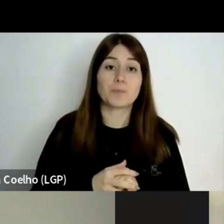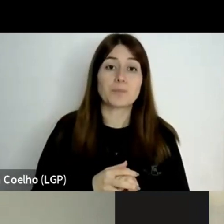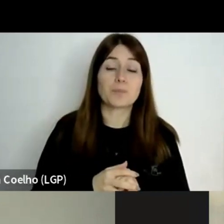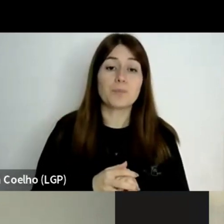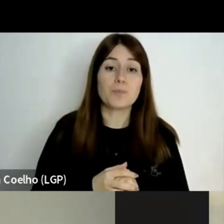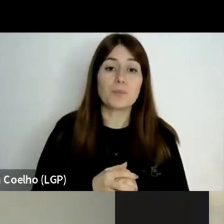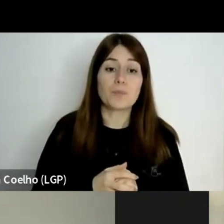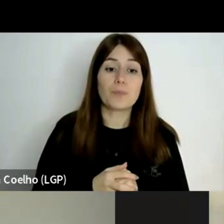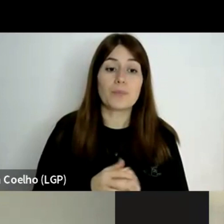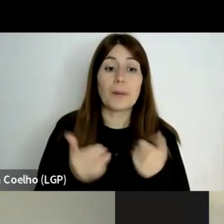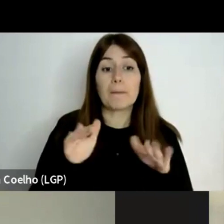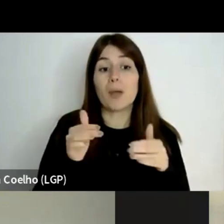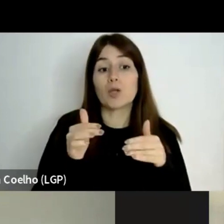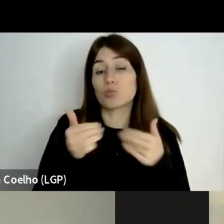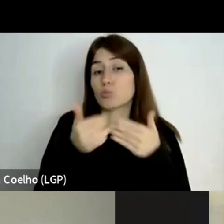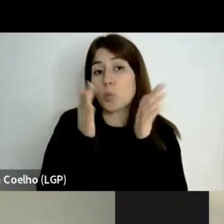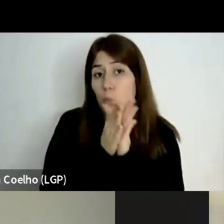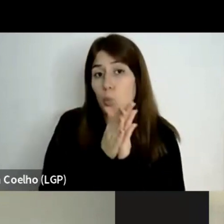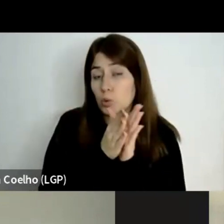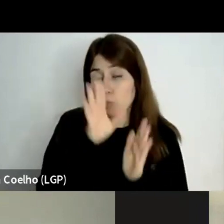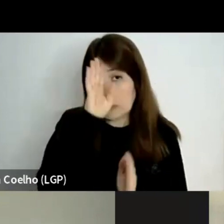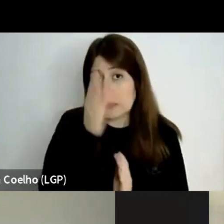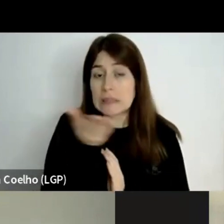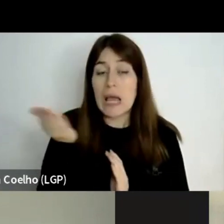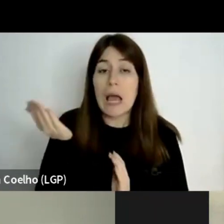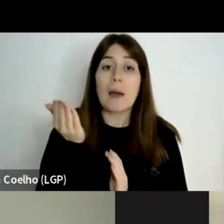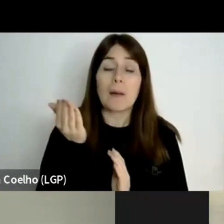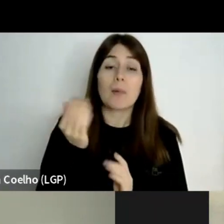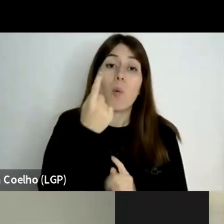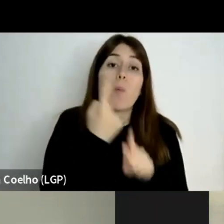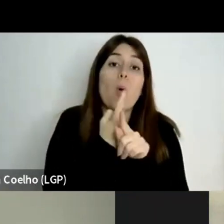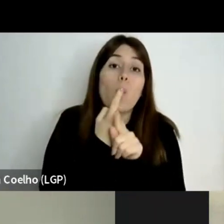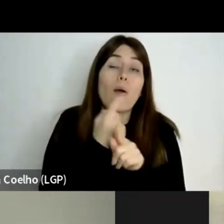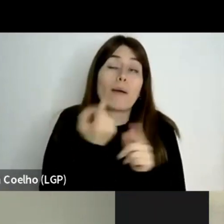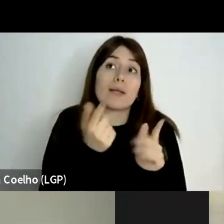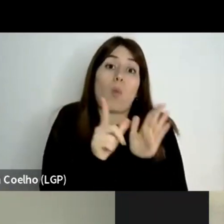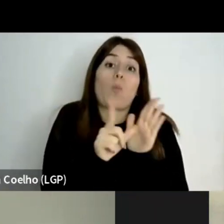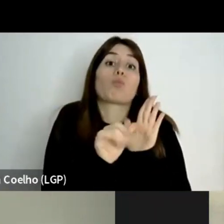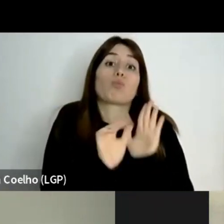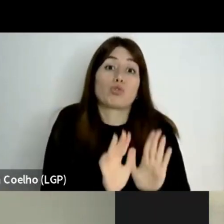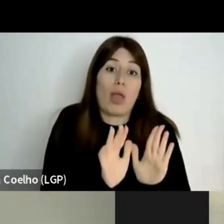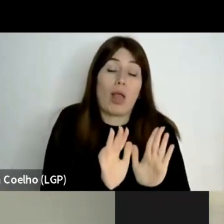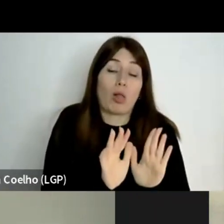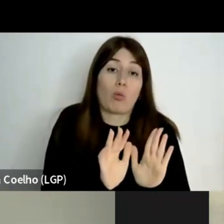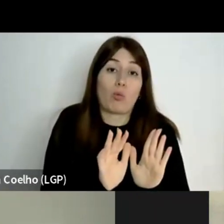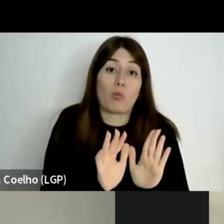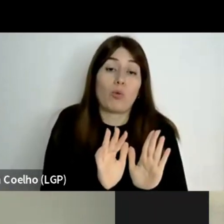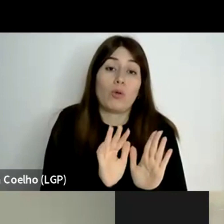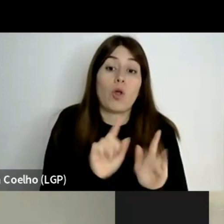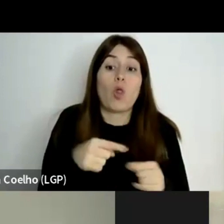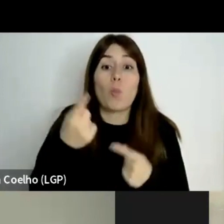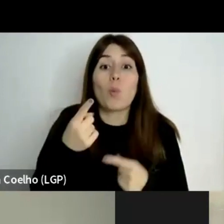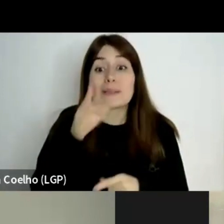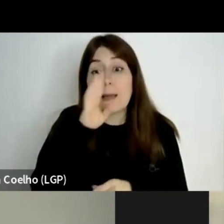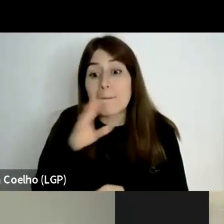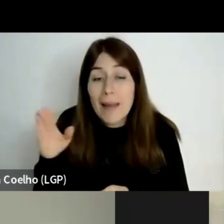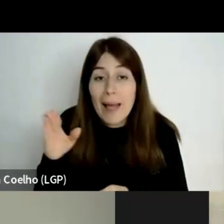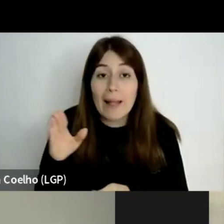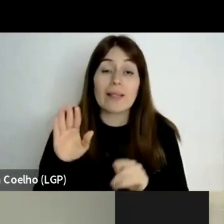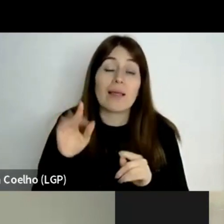Mas, como toda a gente sabe, quando uma coisa é um projeto, outra coisa é aquilo que depois vamos fazer na prática.